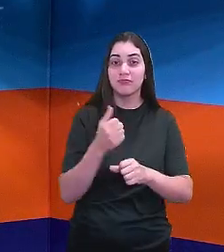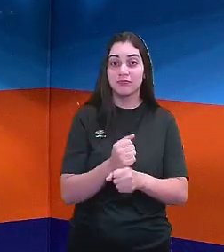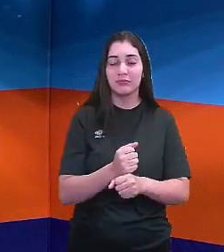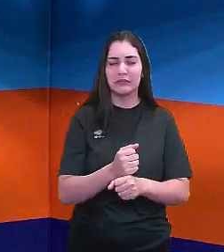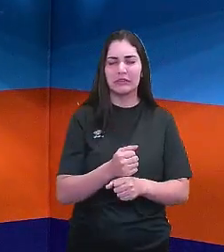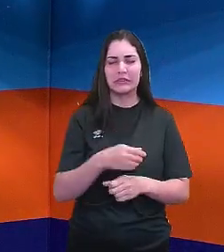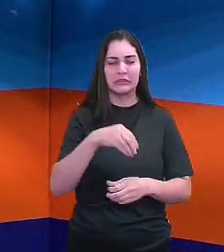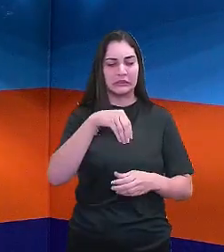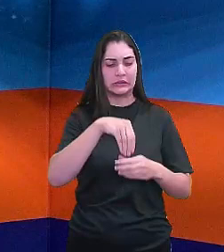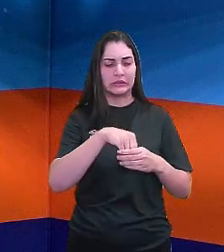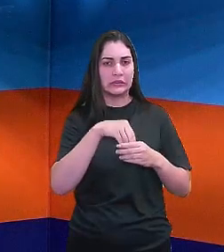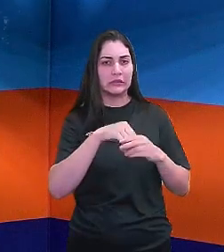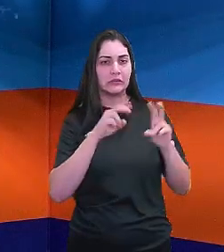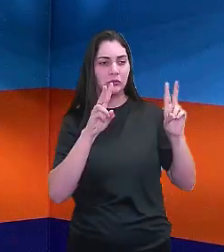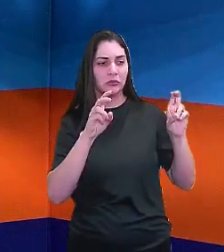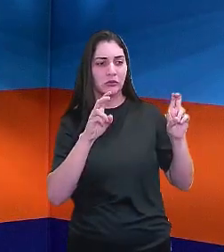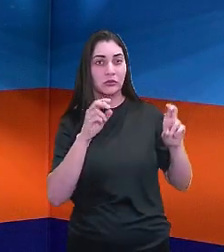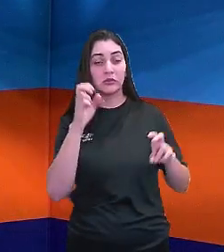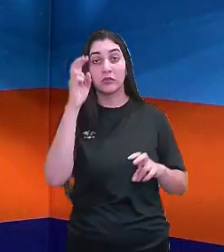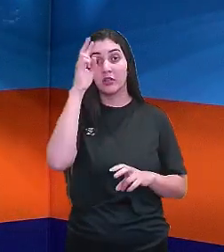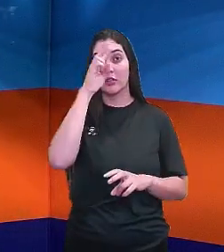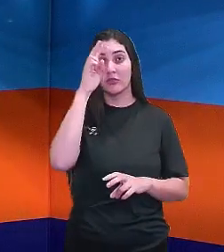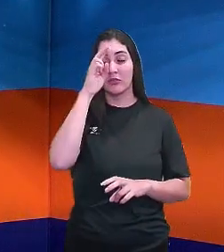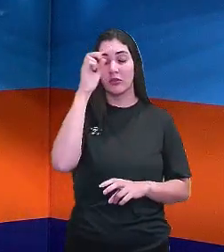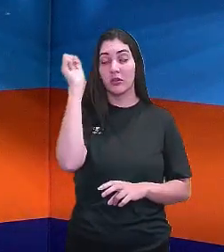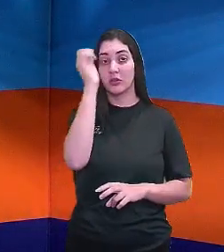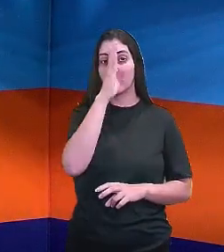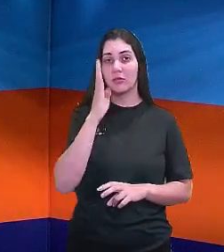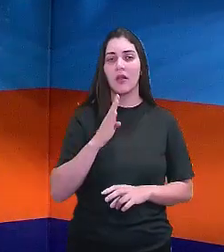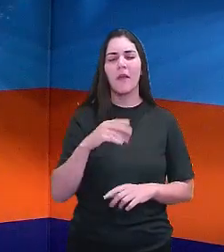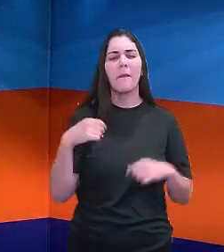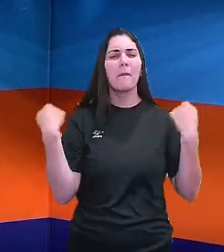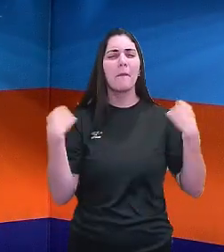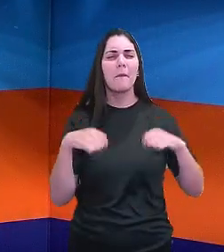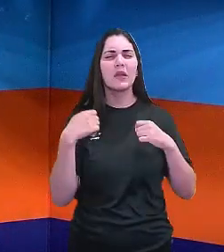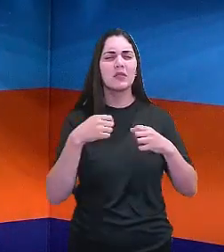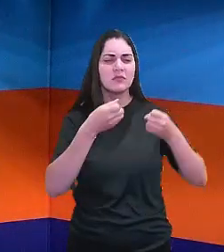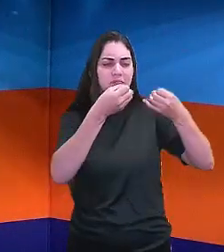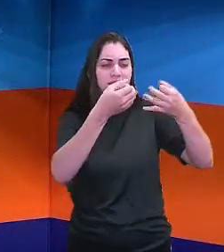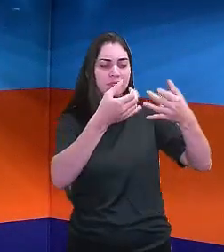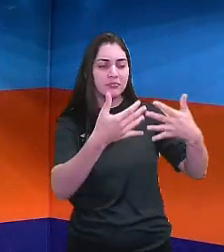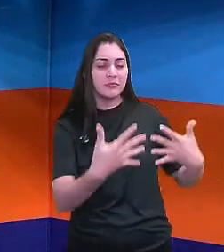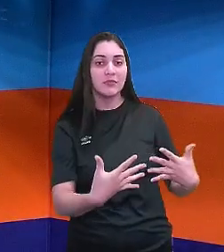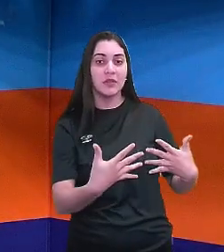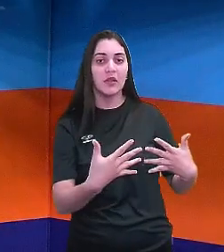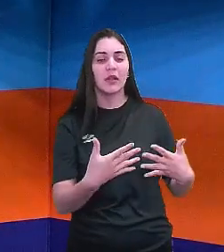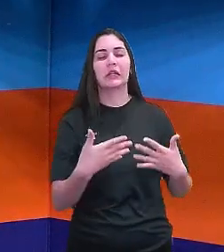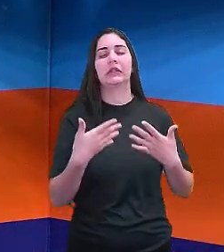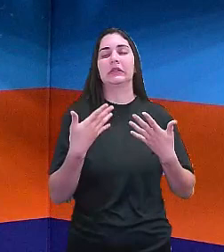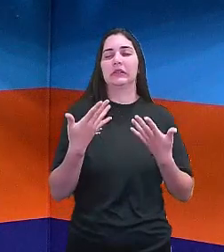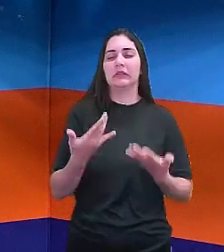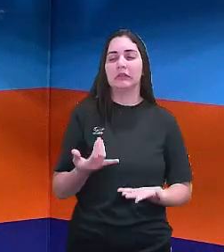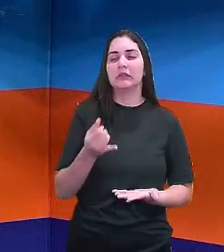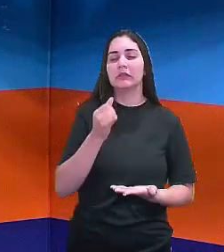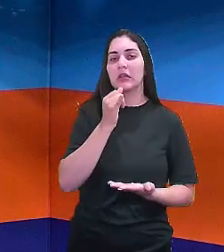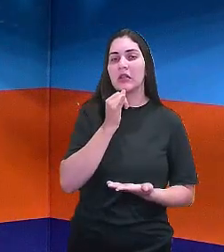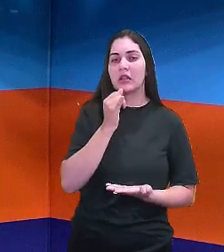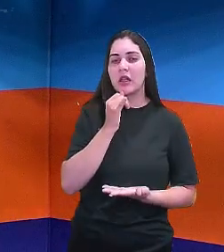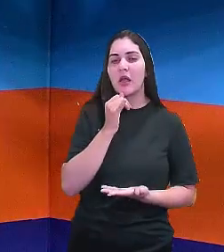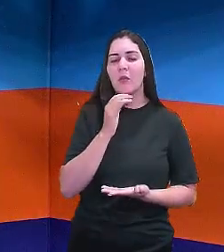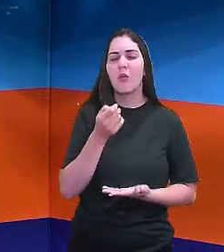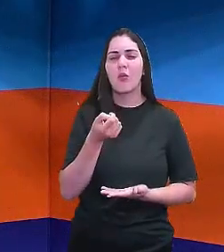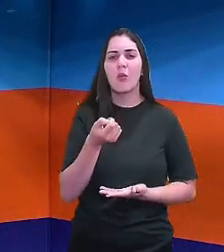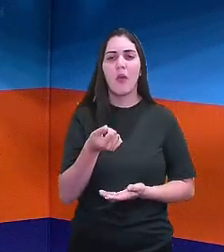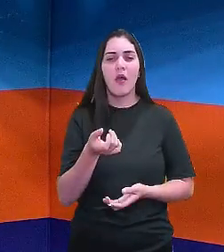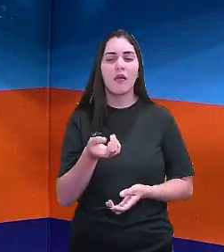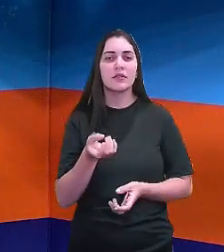temático que é a história do Brasil, ele precisa ser contextualizado. Por mais que a gente tenha acabado aí de passar por